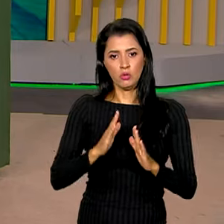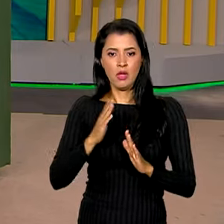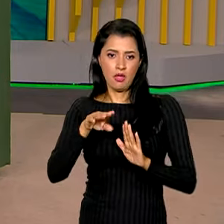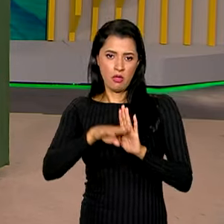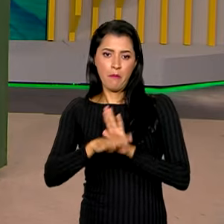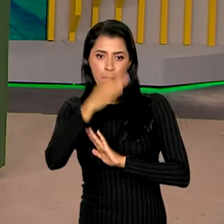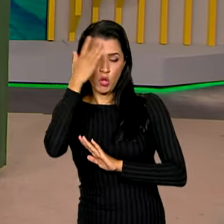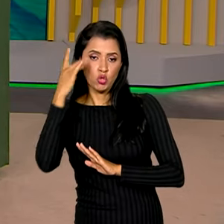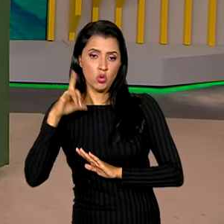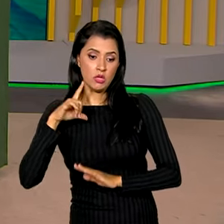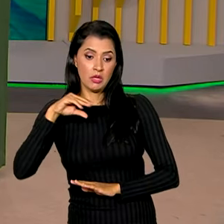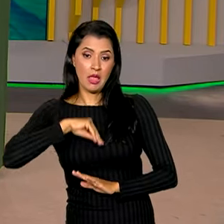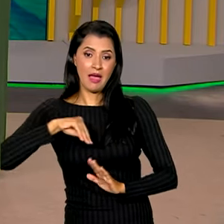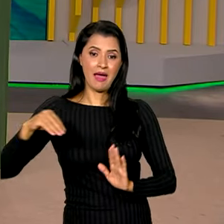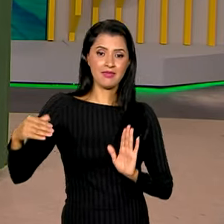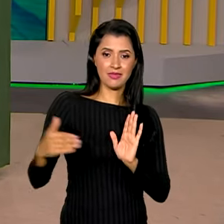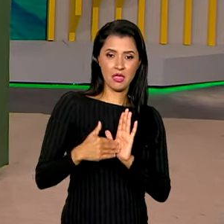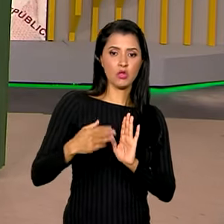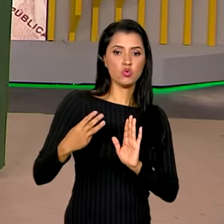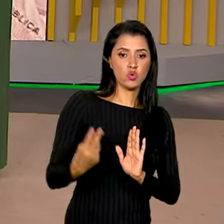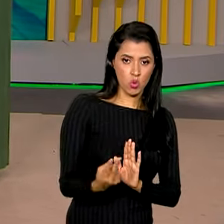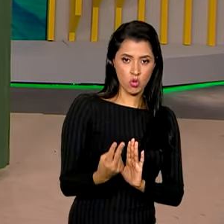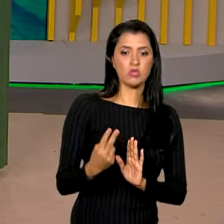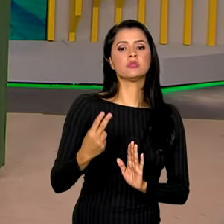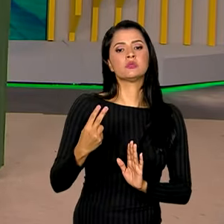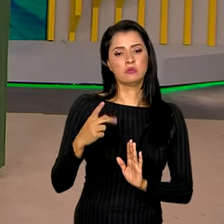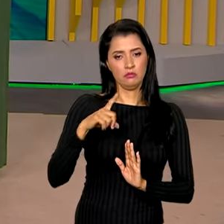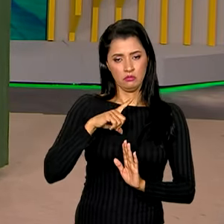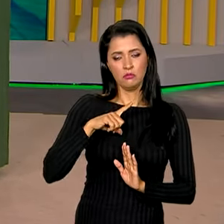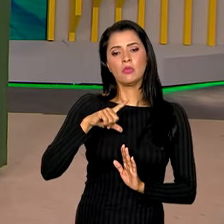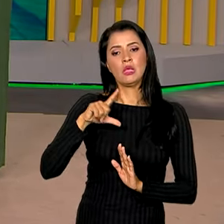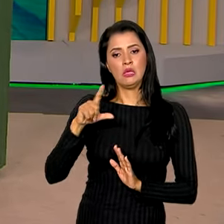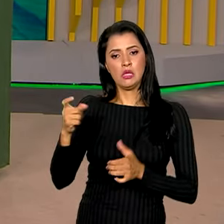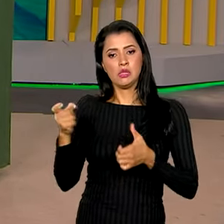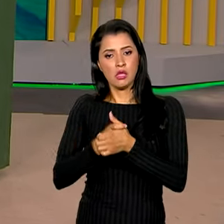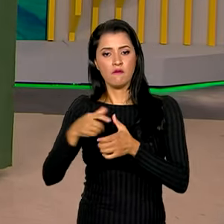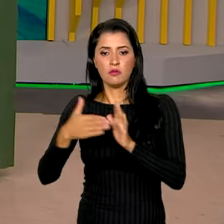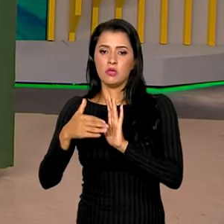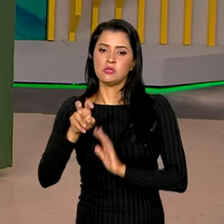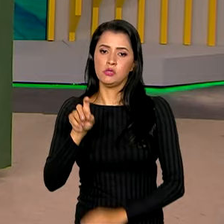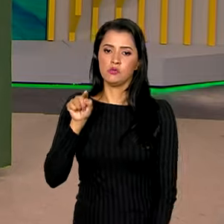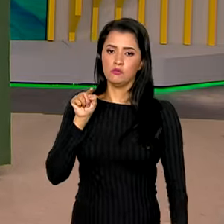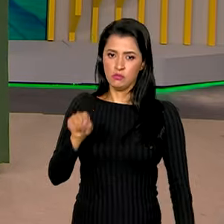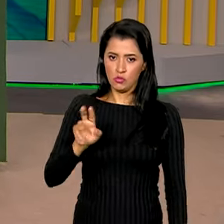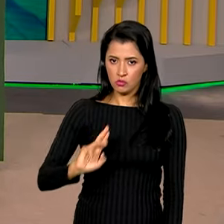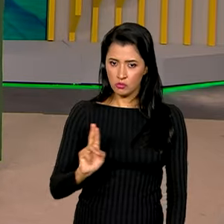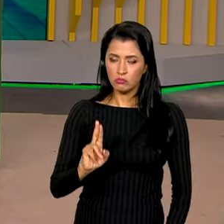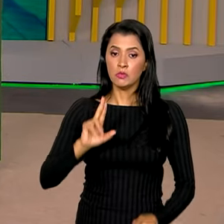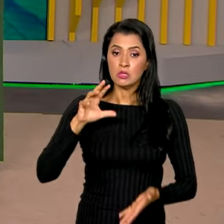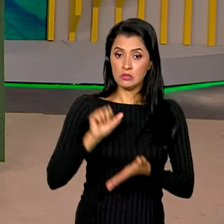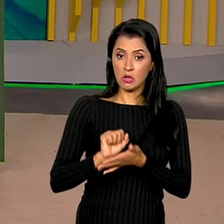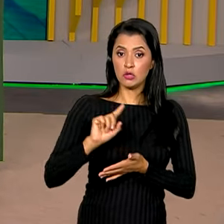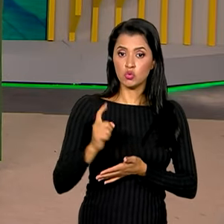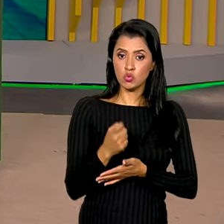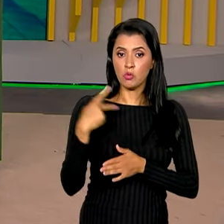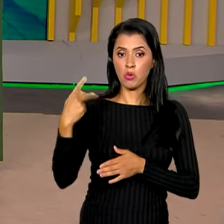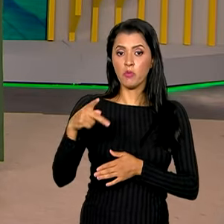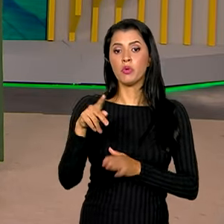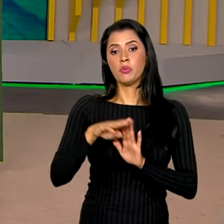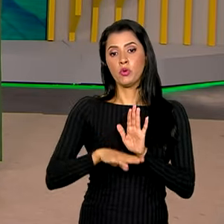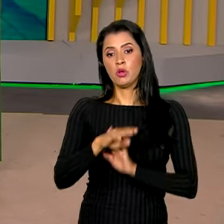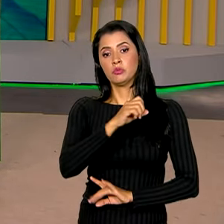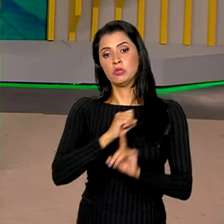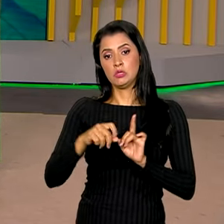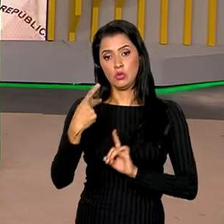renda de até dois salários mínimos e que devem até 5 mil reais, além de inscritos no Cadastro Único de Programas Sociais do